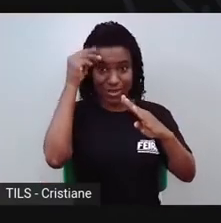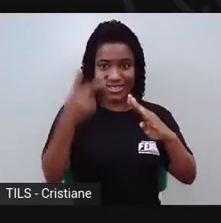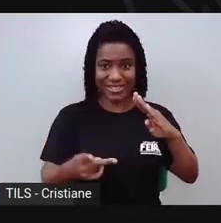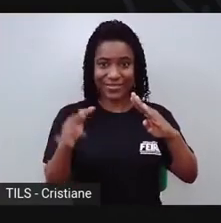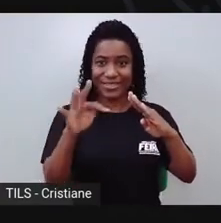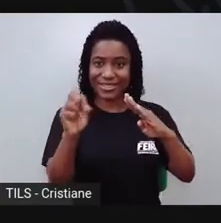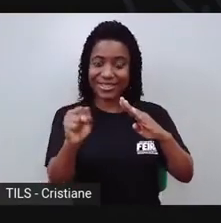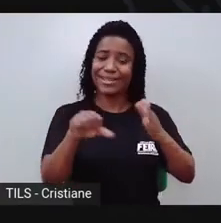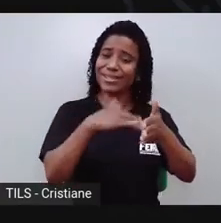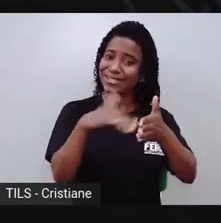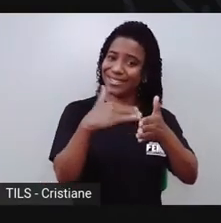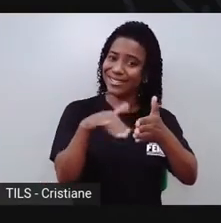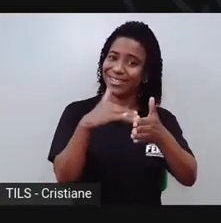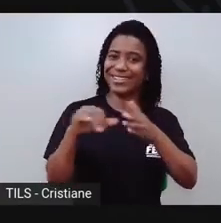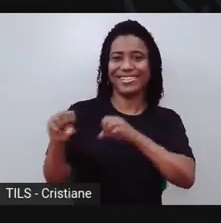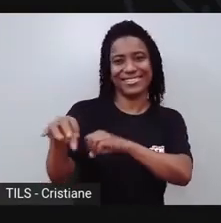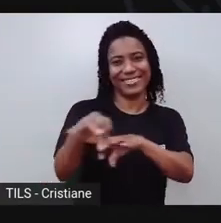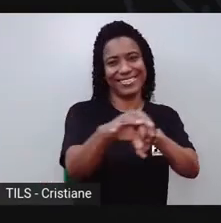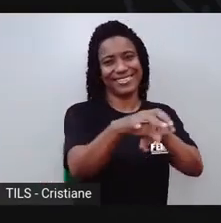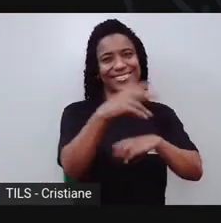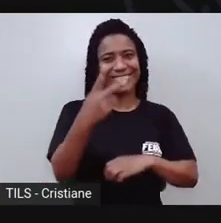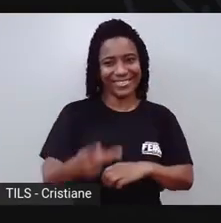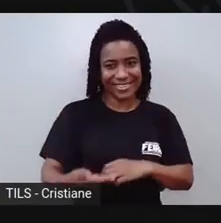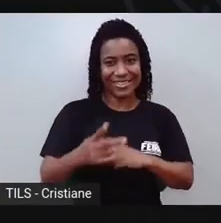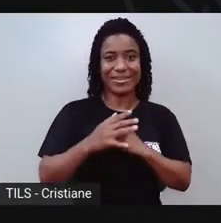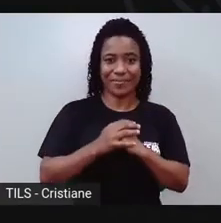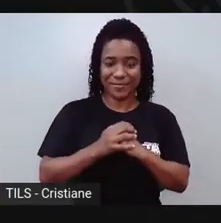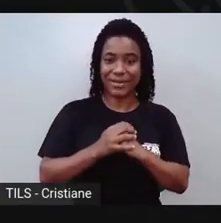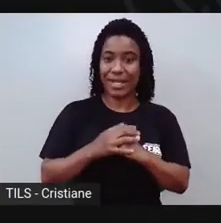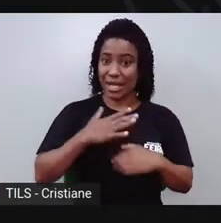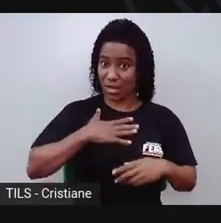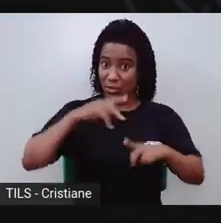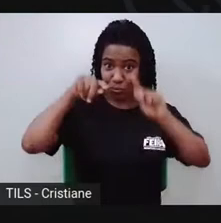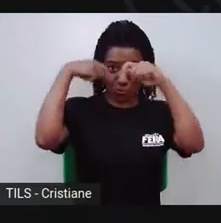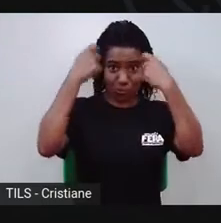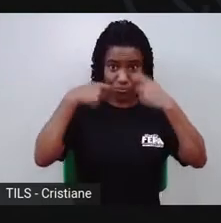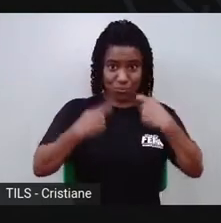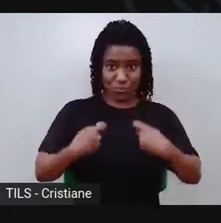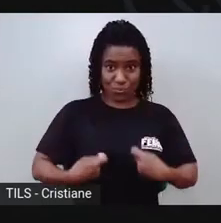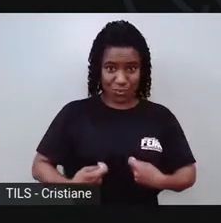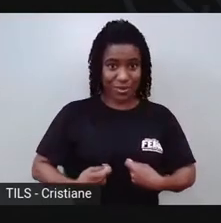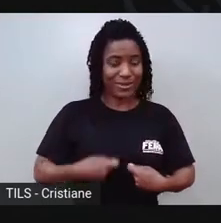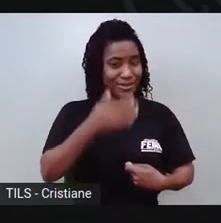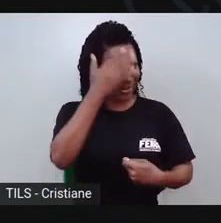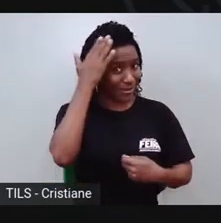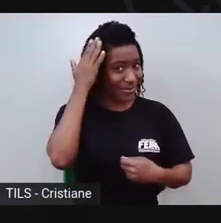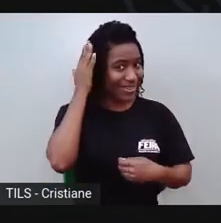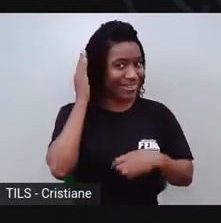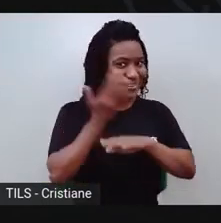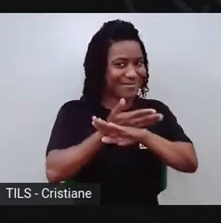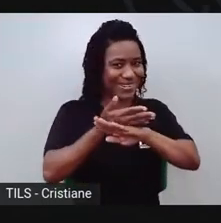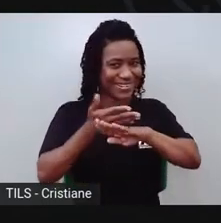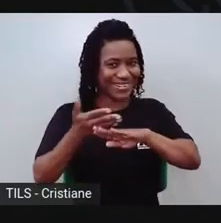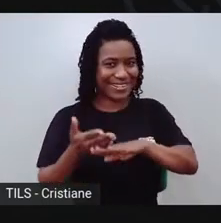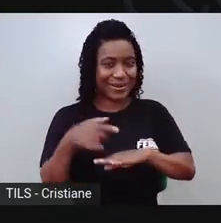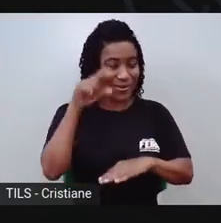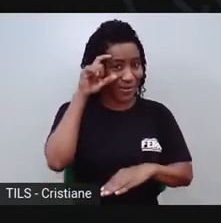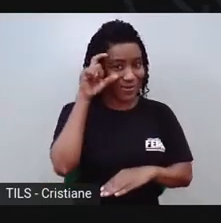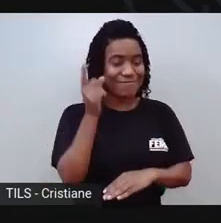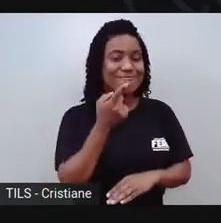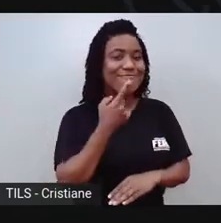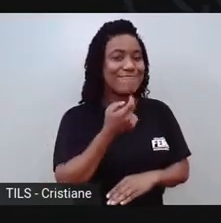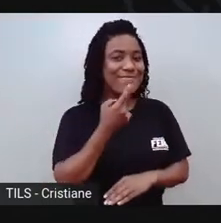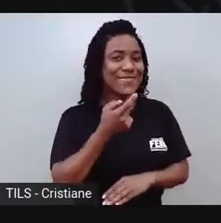e Secretaria de Educação. A Proveroca tem o cabelo branquinho, tá usando um óculos vermelho, um